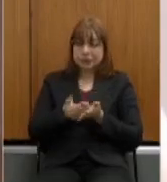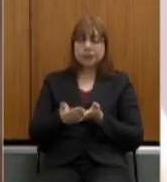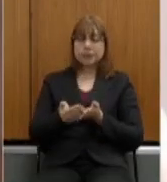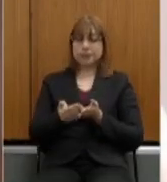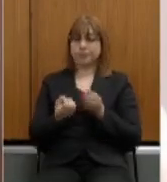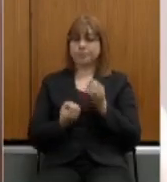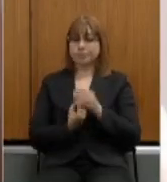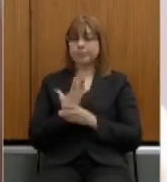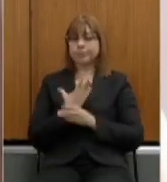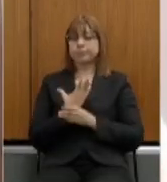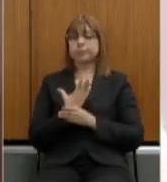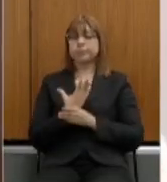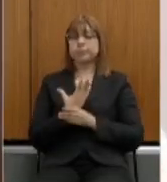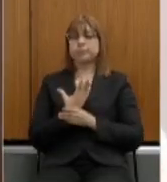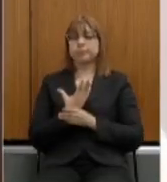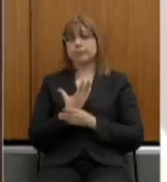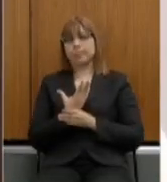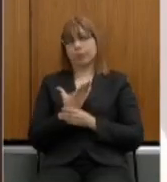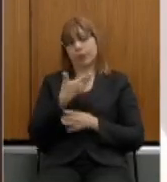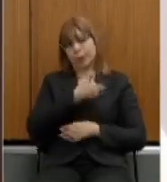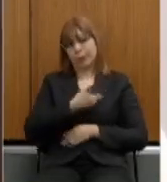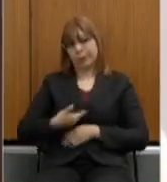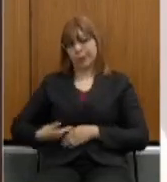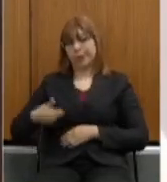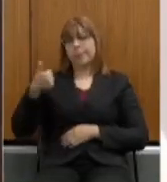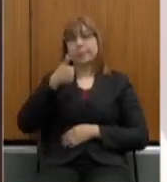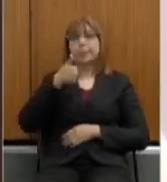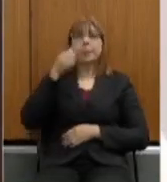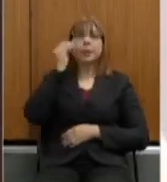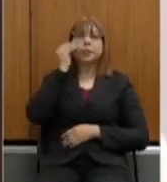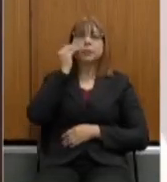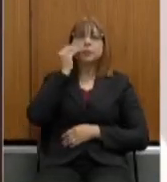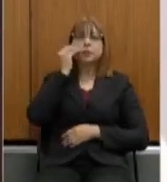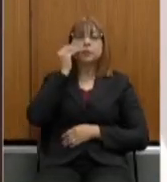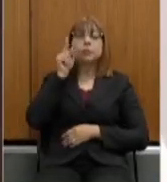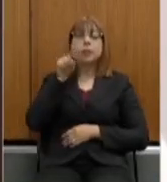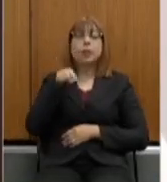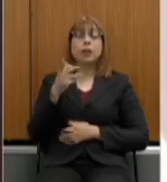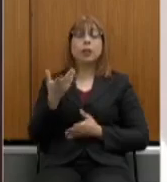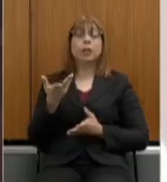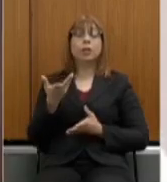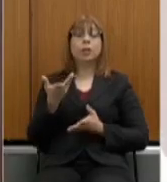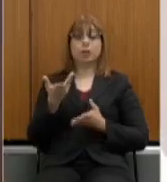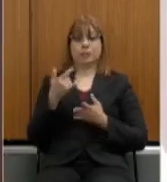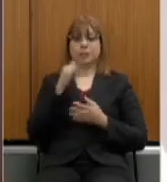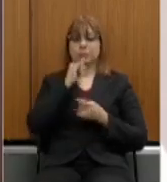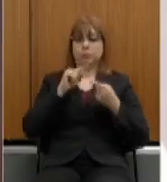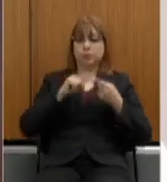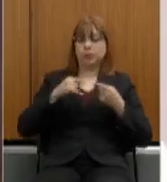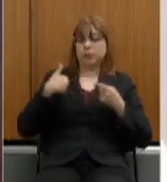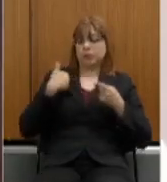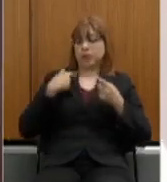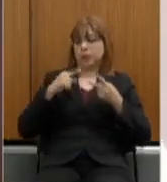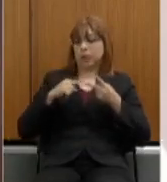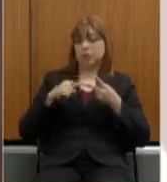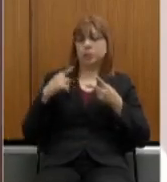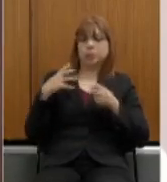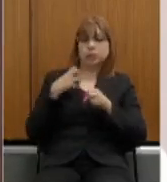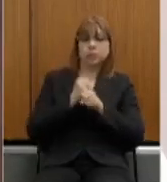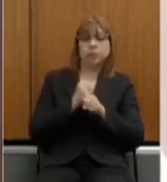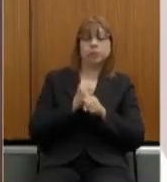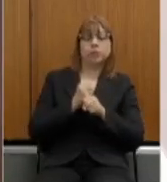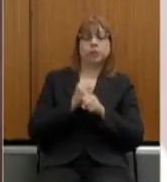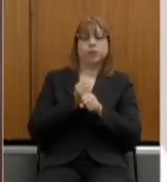na nossa, e na verdade, na do governo, a primeira tentativa foi deixar todos os requisitos, idade, tempo de contribuição,